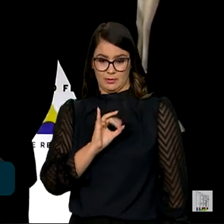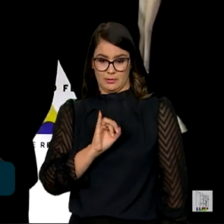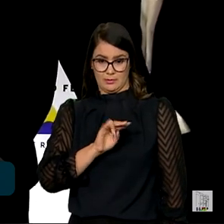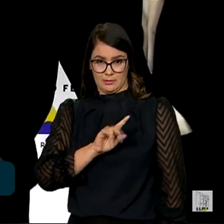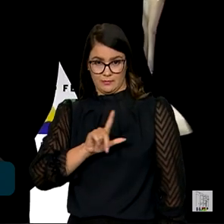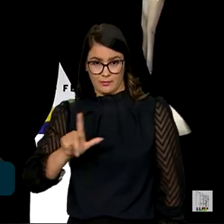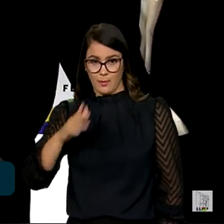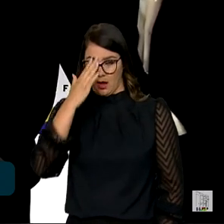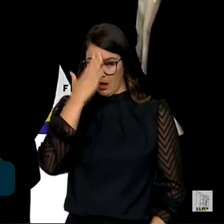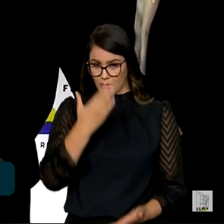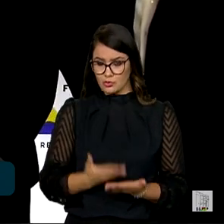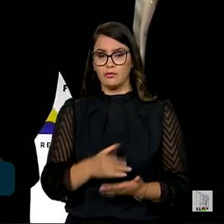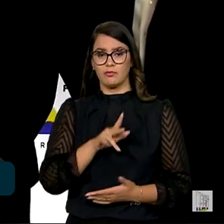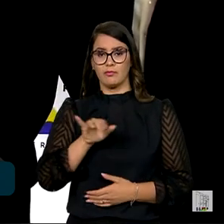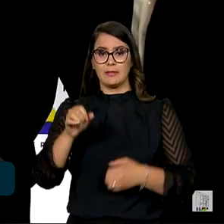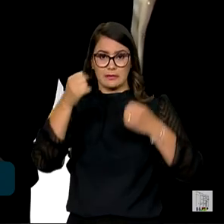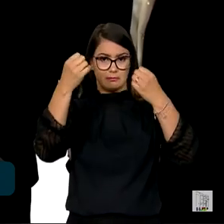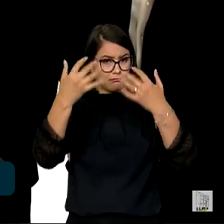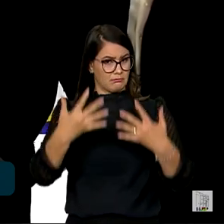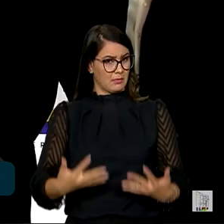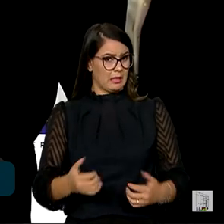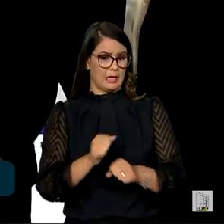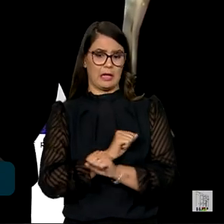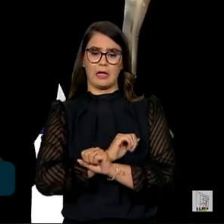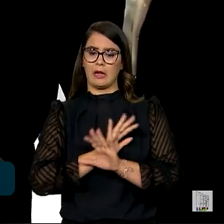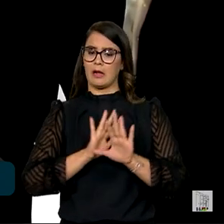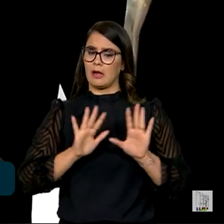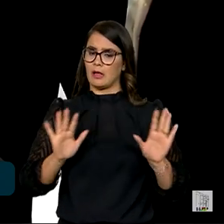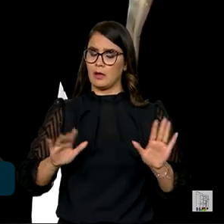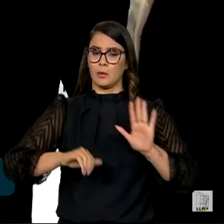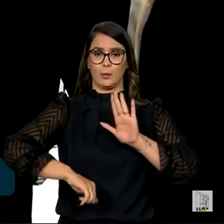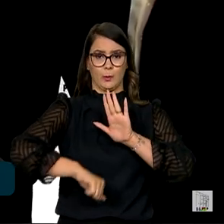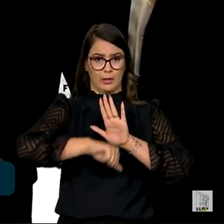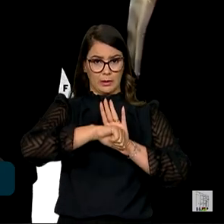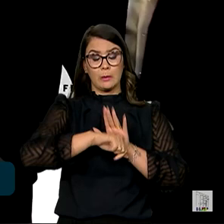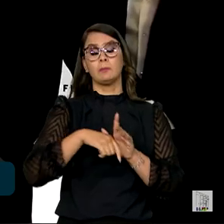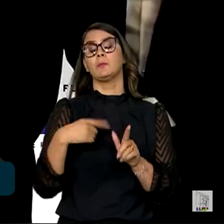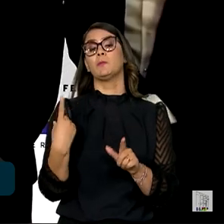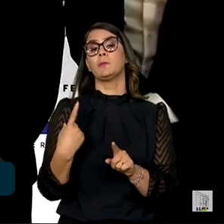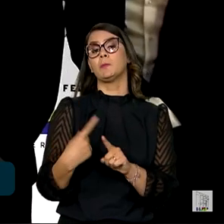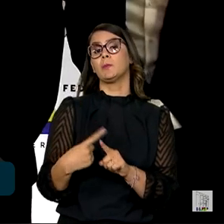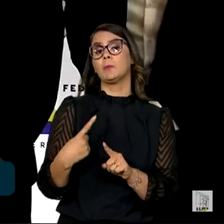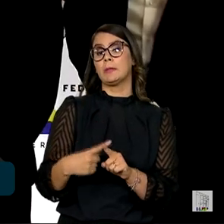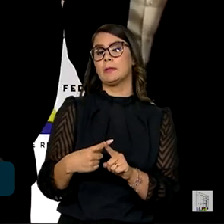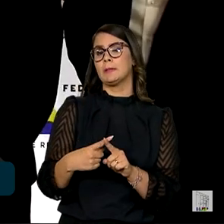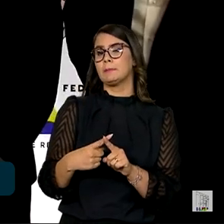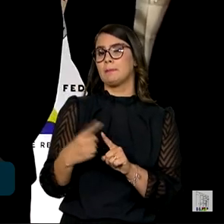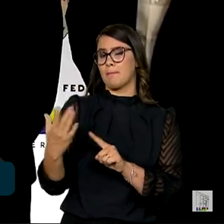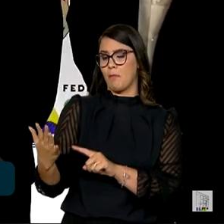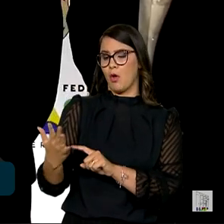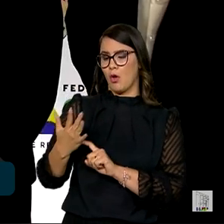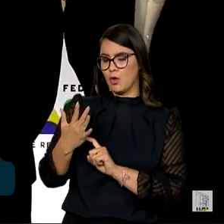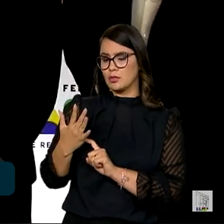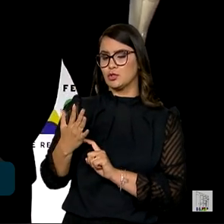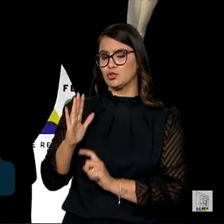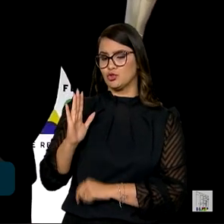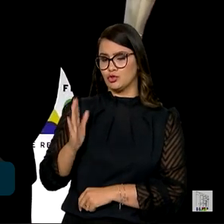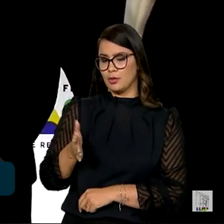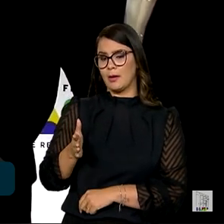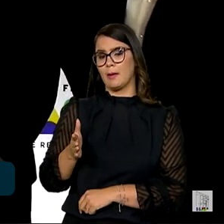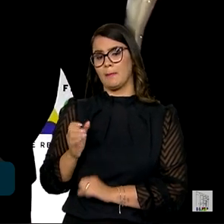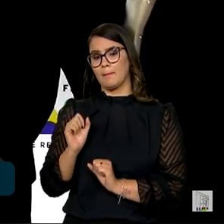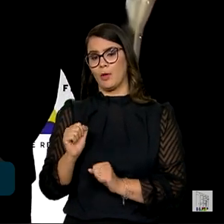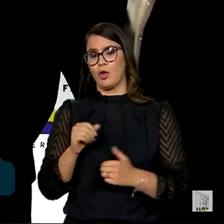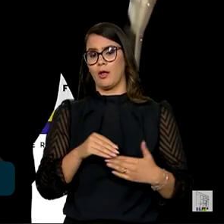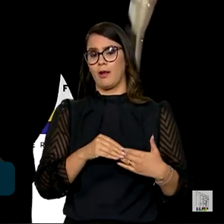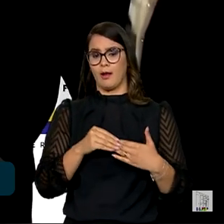convicção de que vão elucidar esse crime porque há indicações já que podem